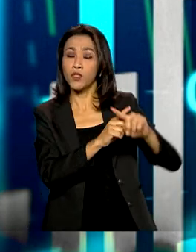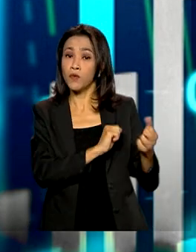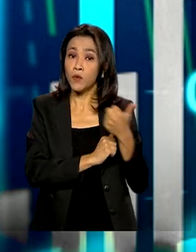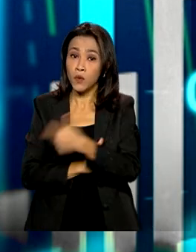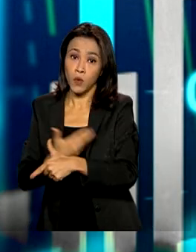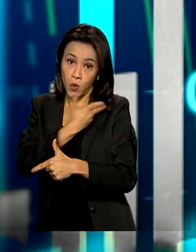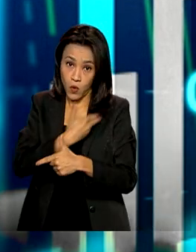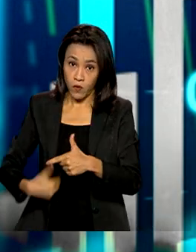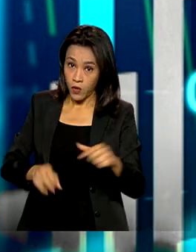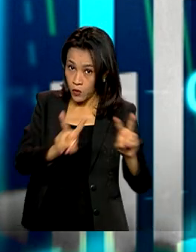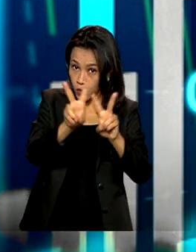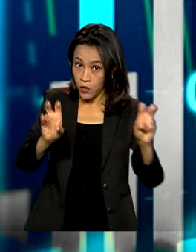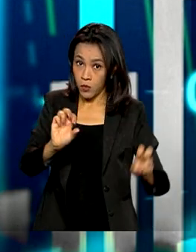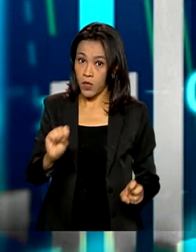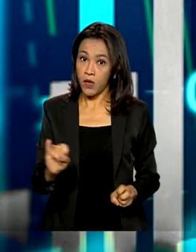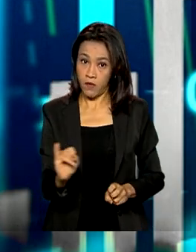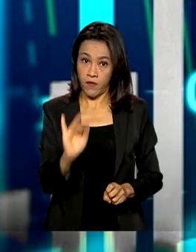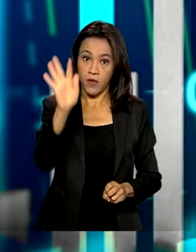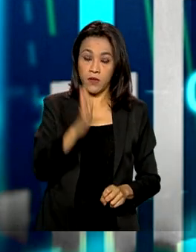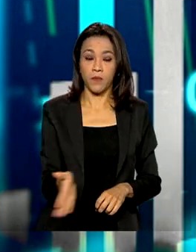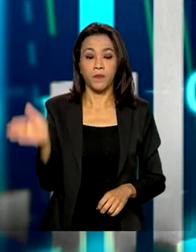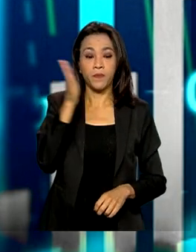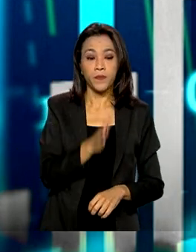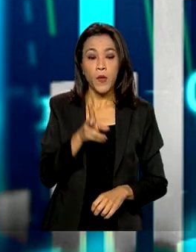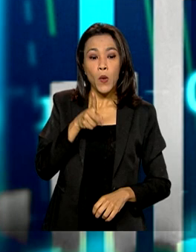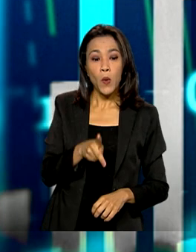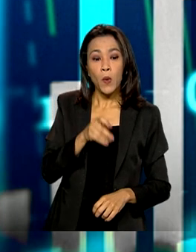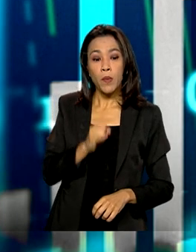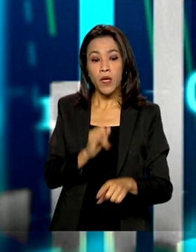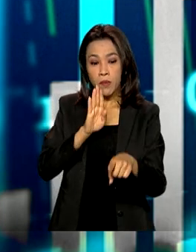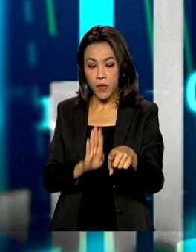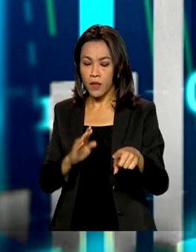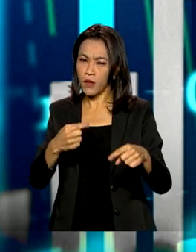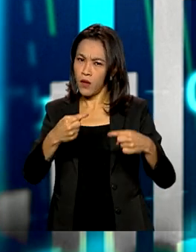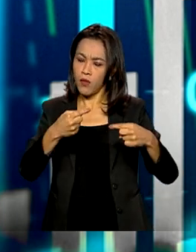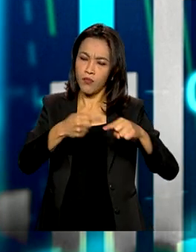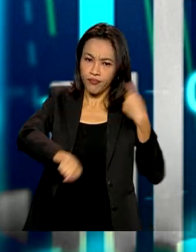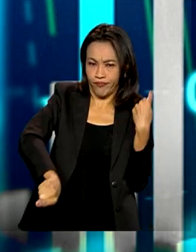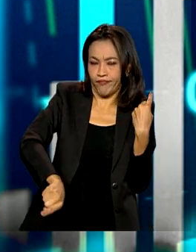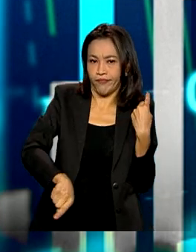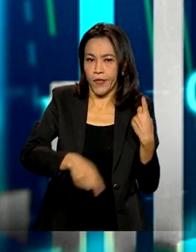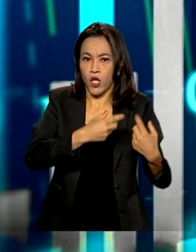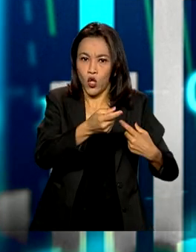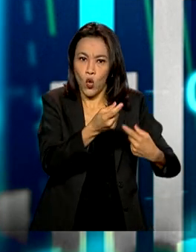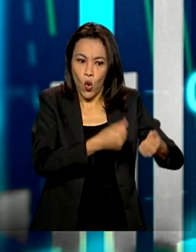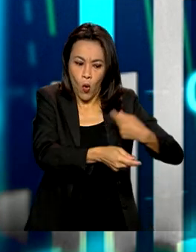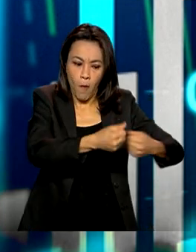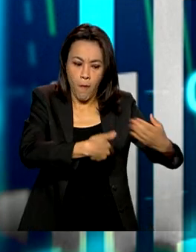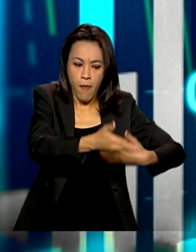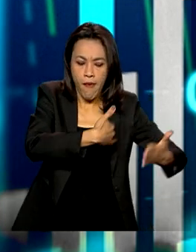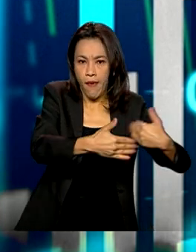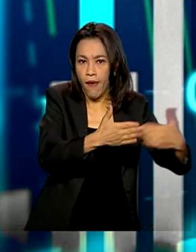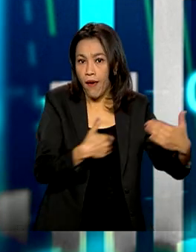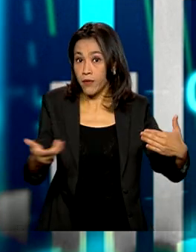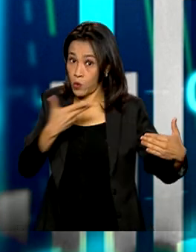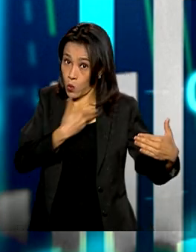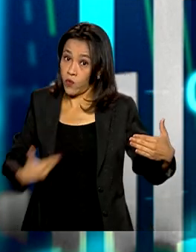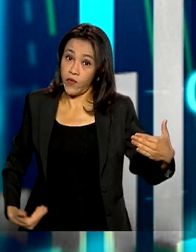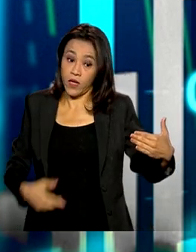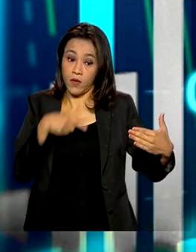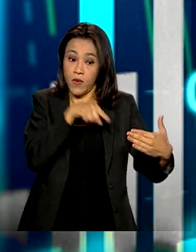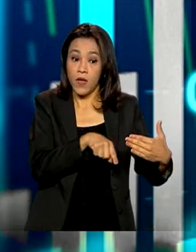Já em relação ao PIB, há uma certa convergência, tanto do mercado quanto do governo. O boletim macrofiscal de setembro